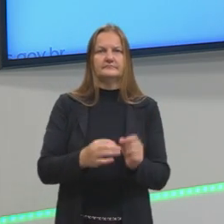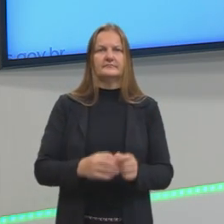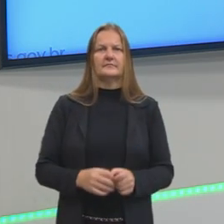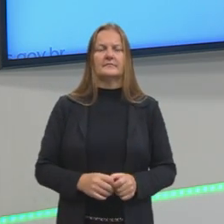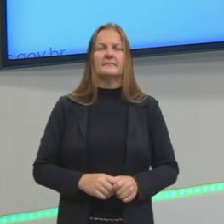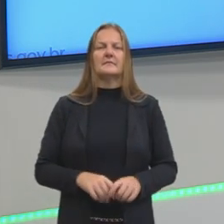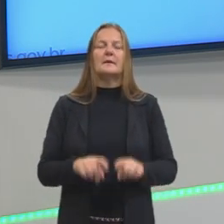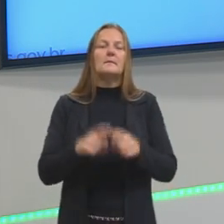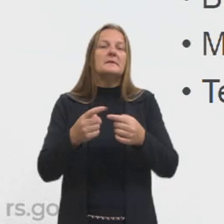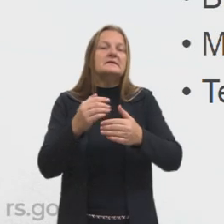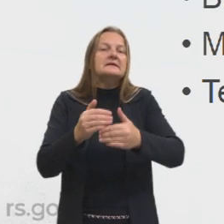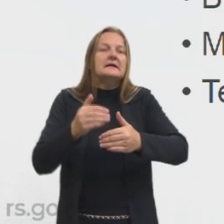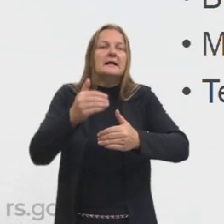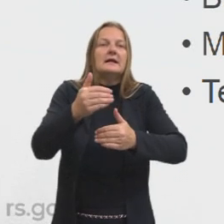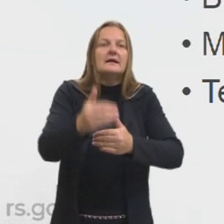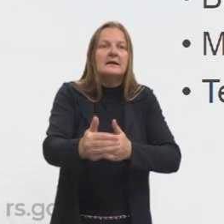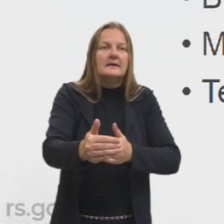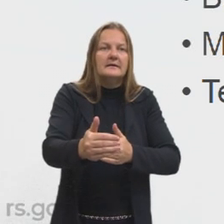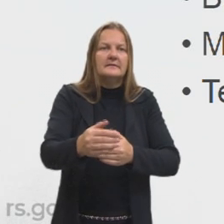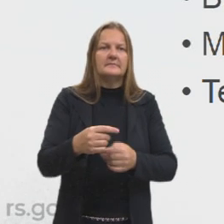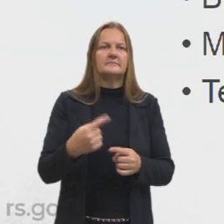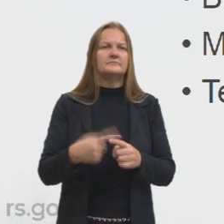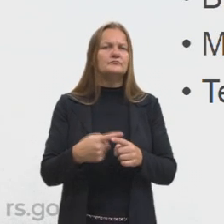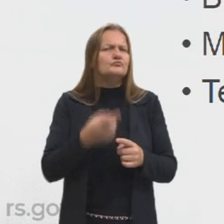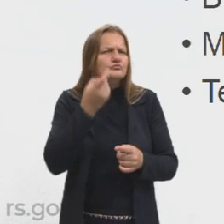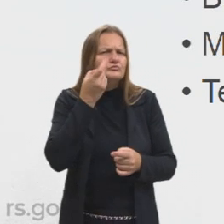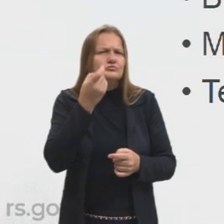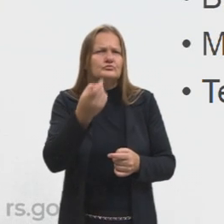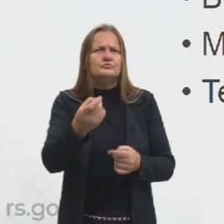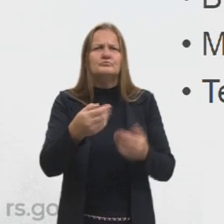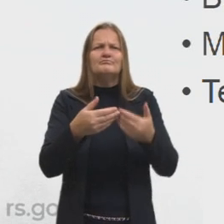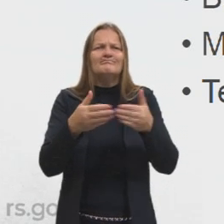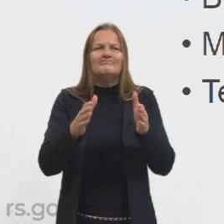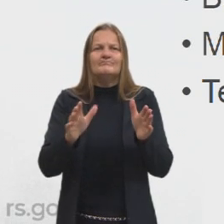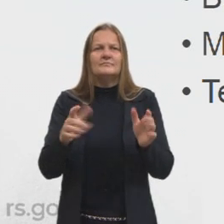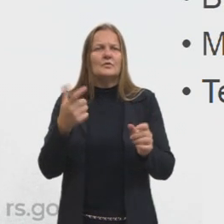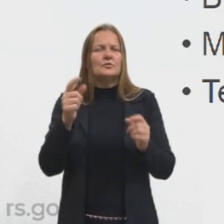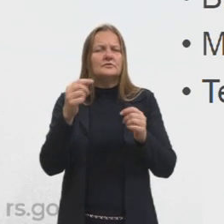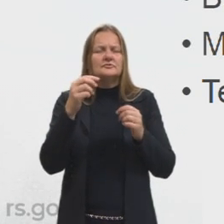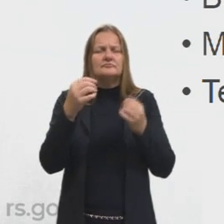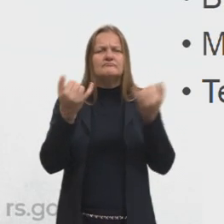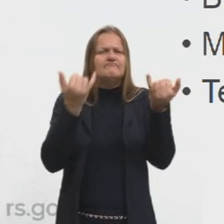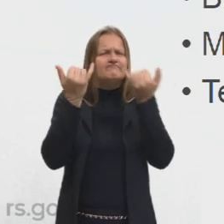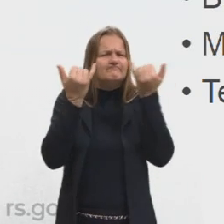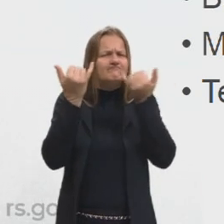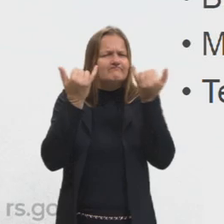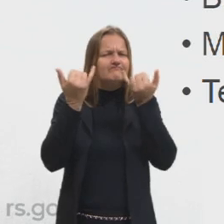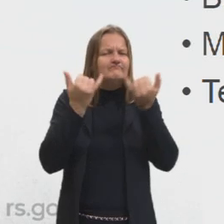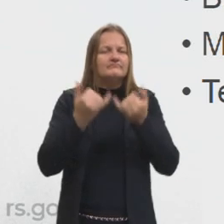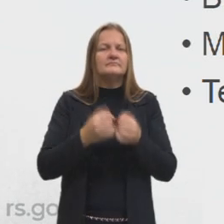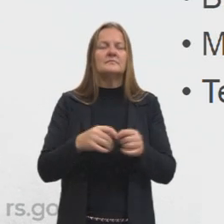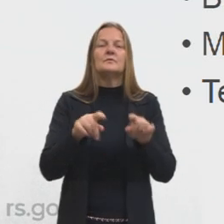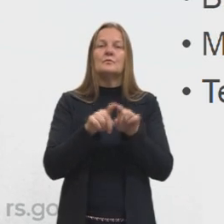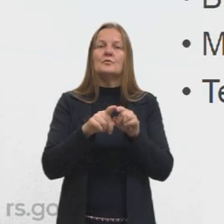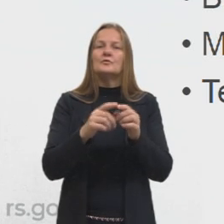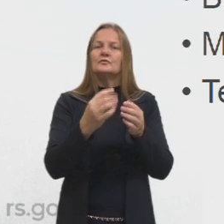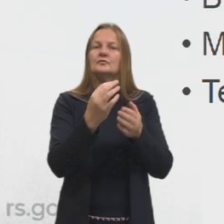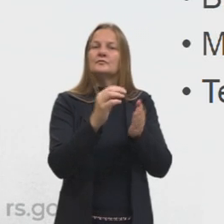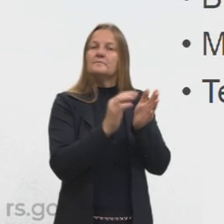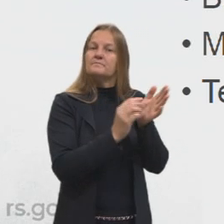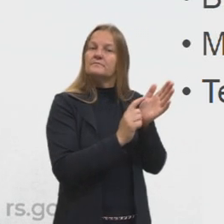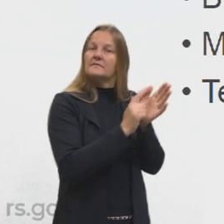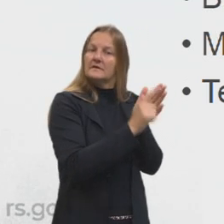Mas, além disso, com o intuito de não abrir margem para outras interpretações, muitos gêneros